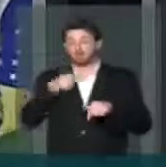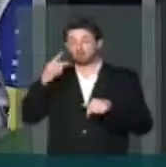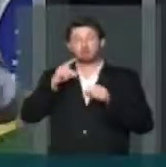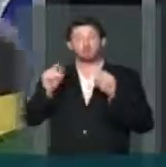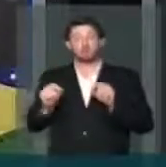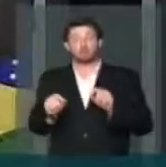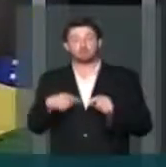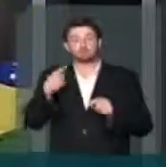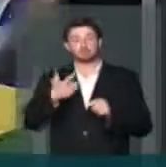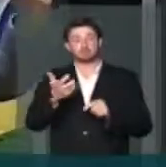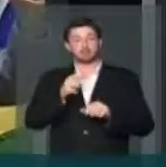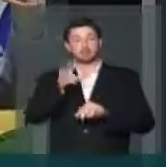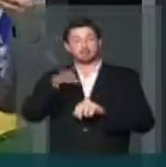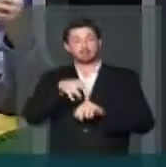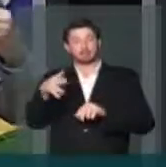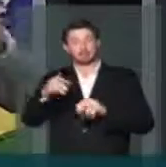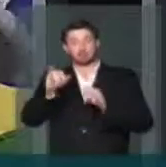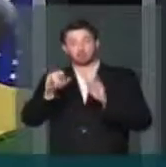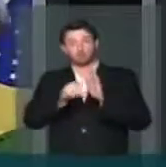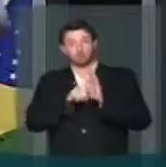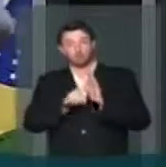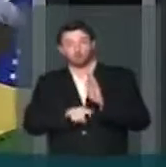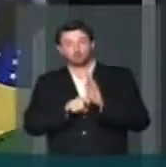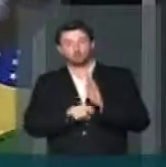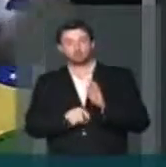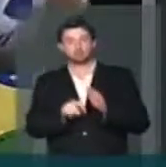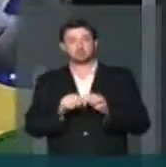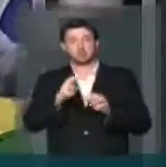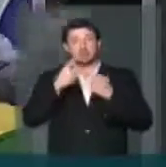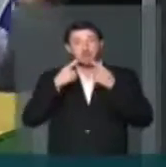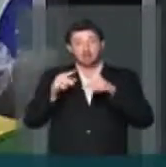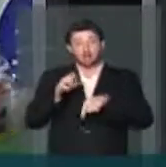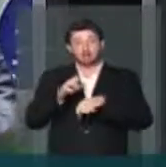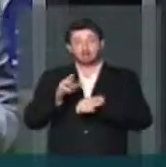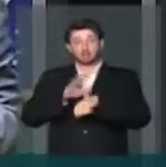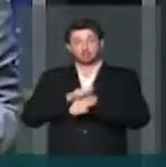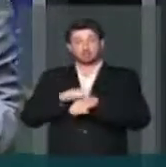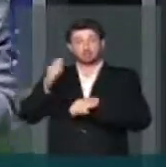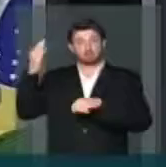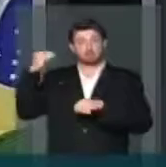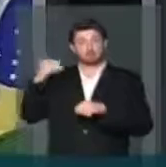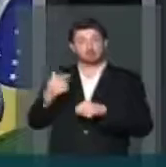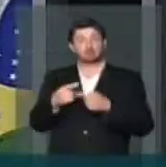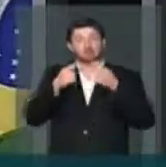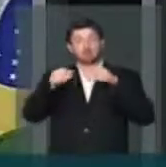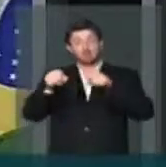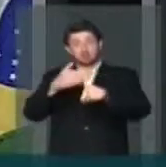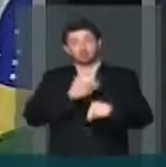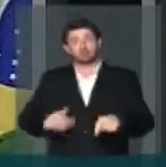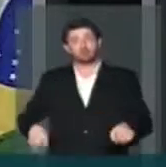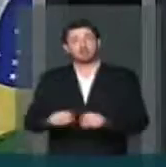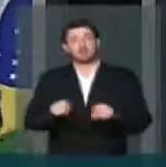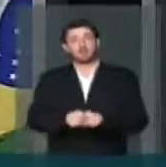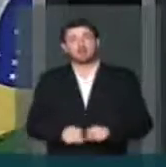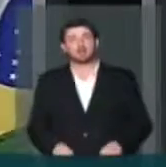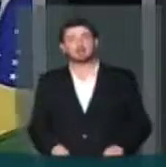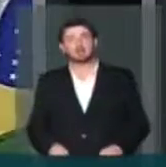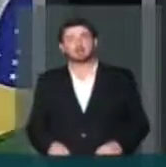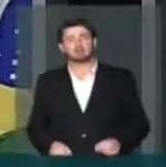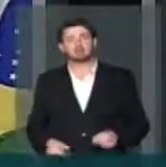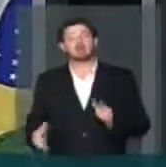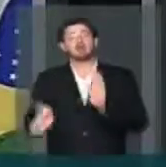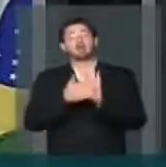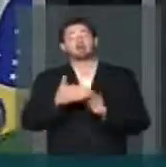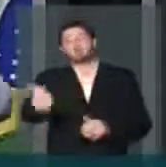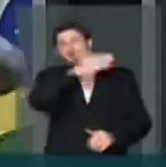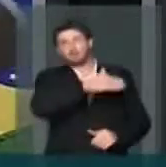que nós queremos a correção da tabela de imposto de renda. Se estão reclamando de tempos anteriores, reclame do seu governo 12 anos. Faça uma